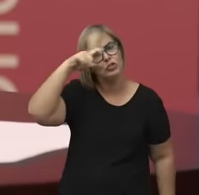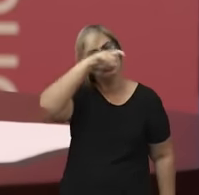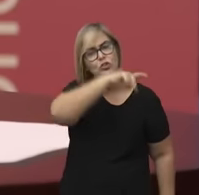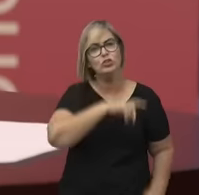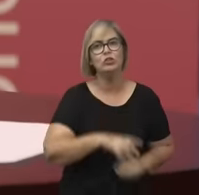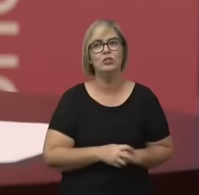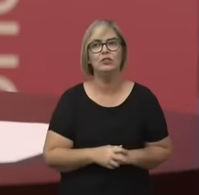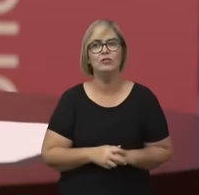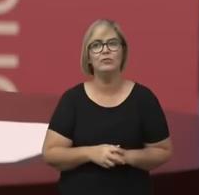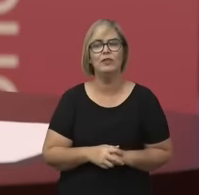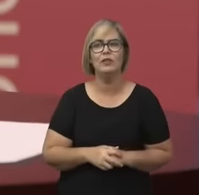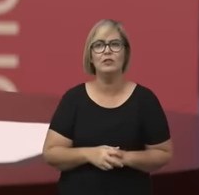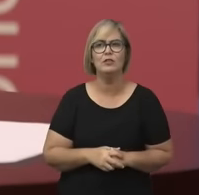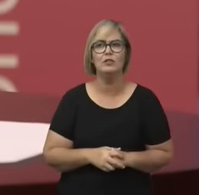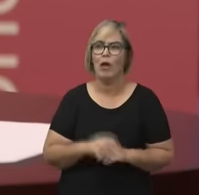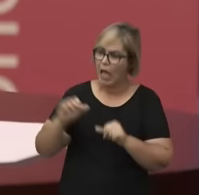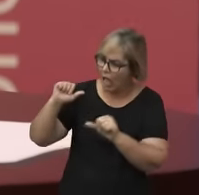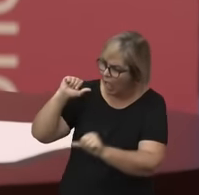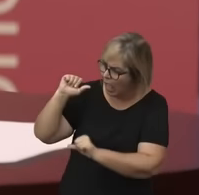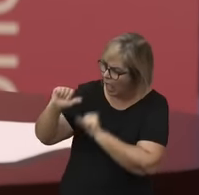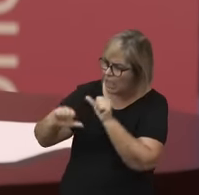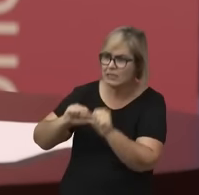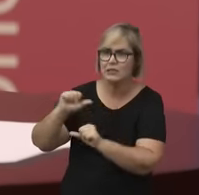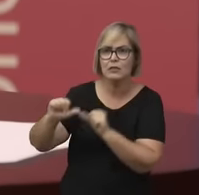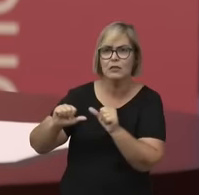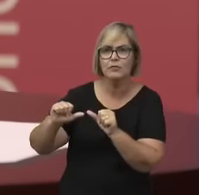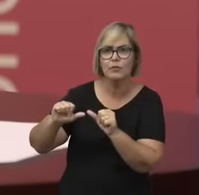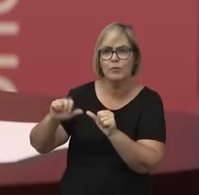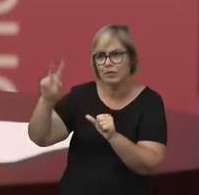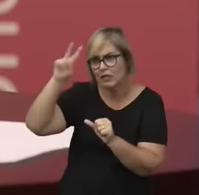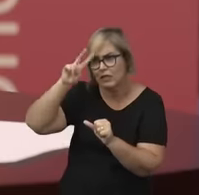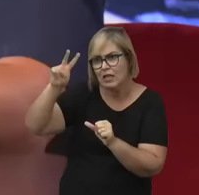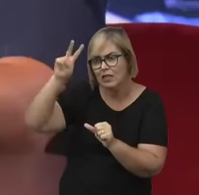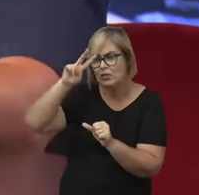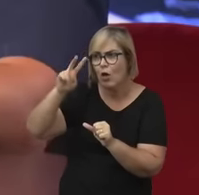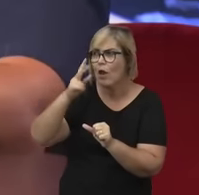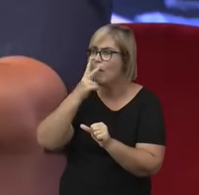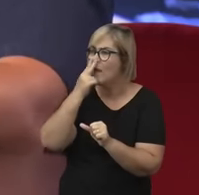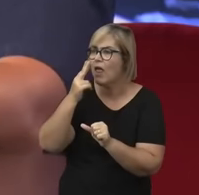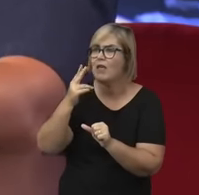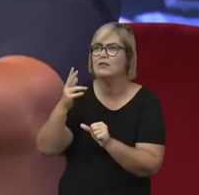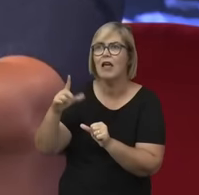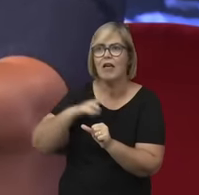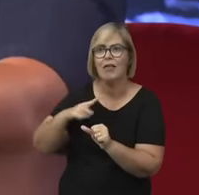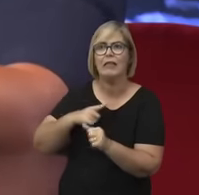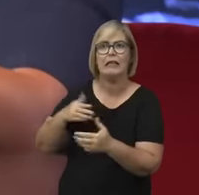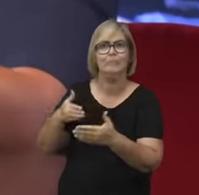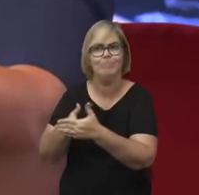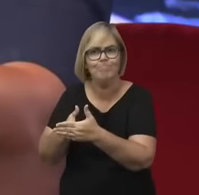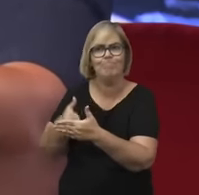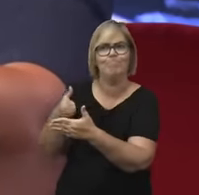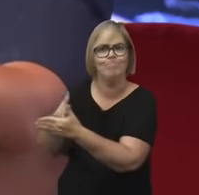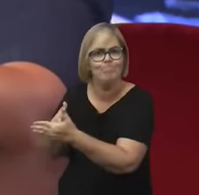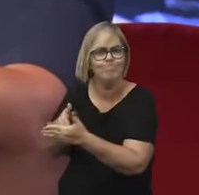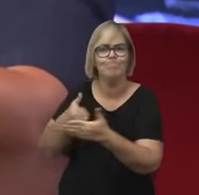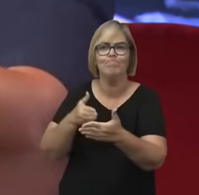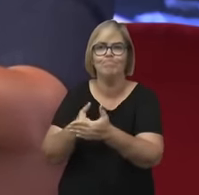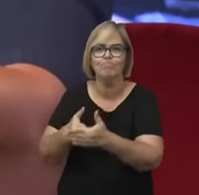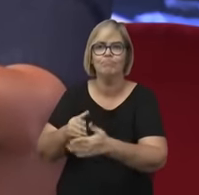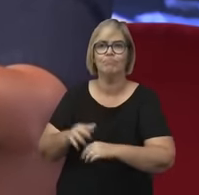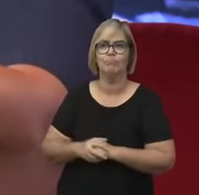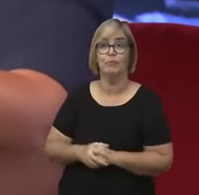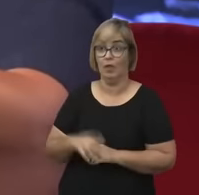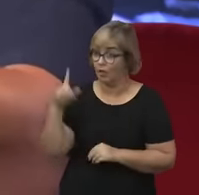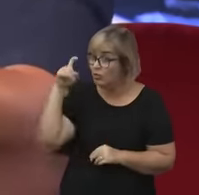as grandes transformações na história geram muitas resistências. Porque é muito difícil uma